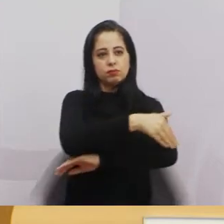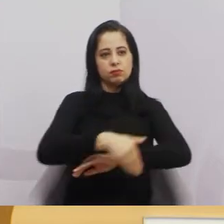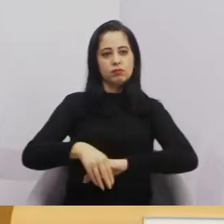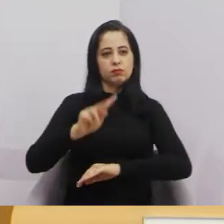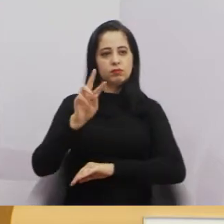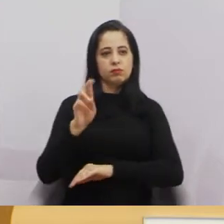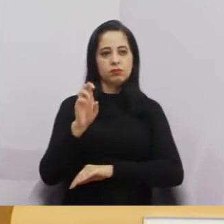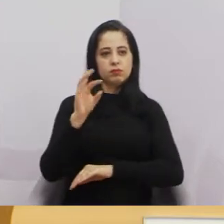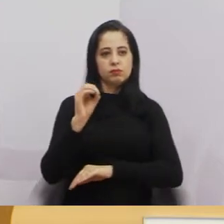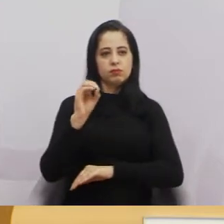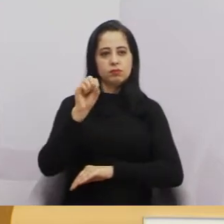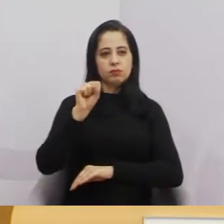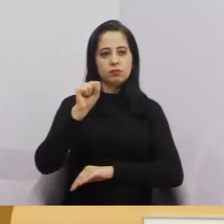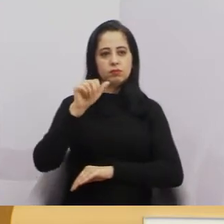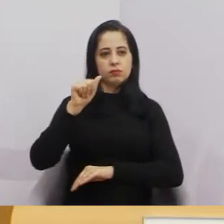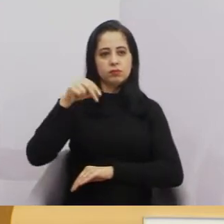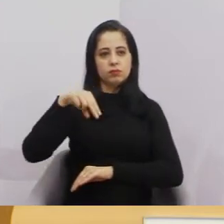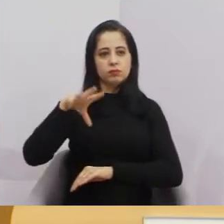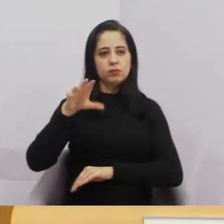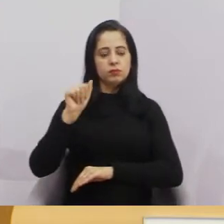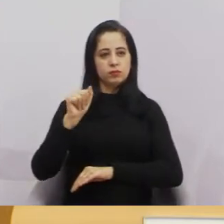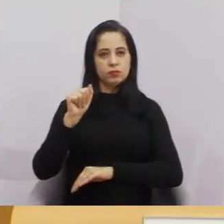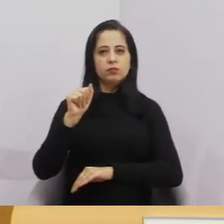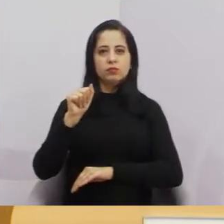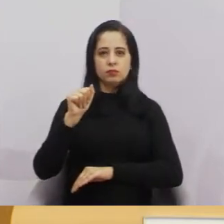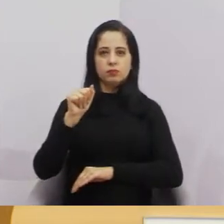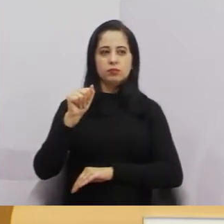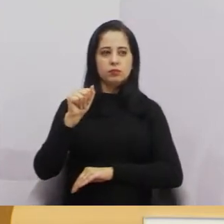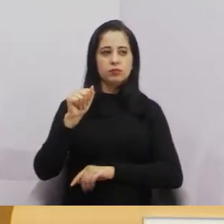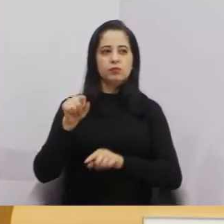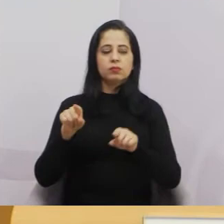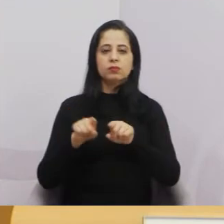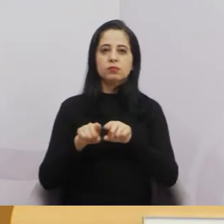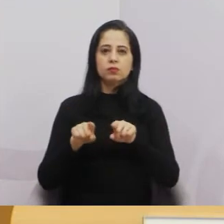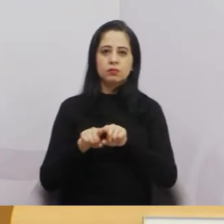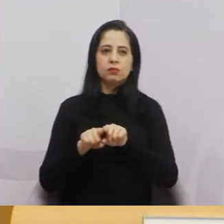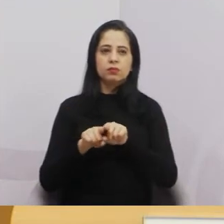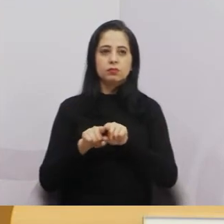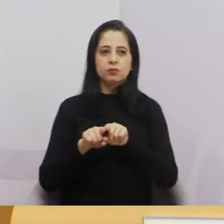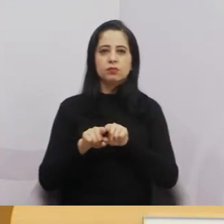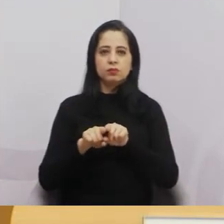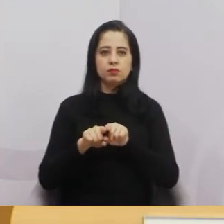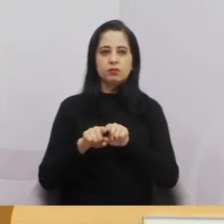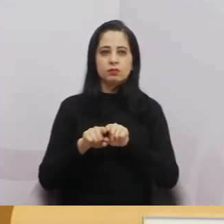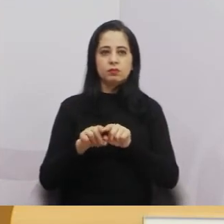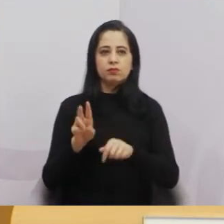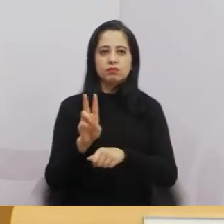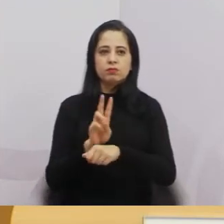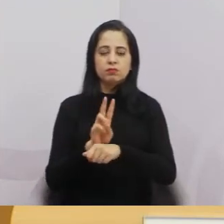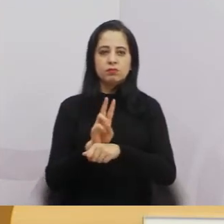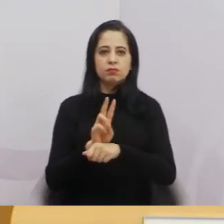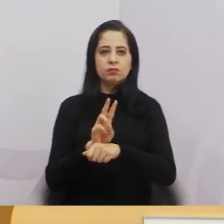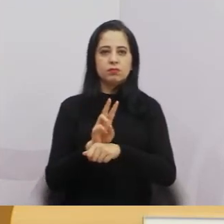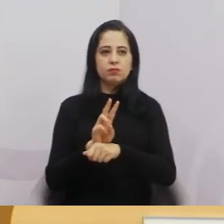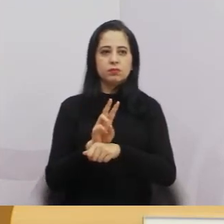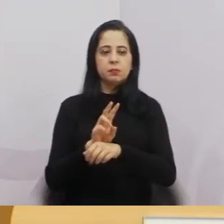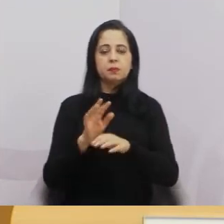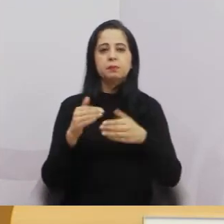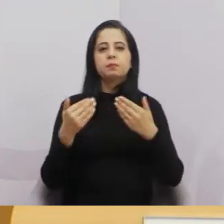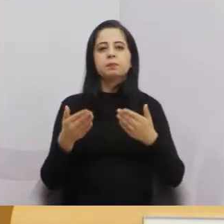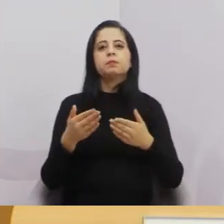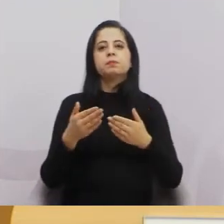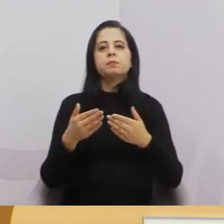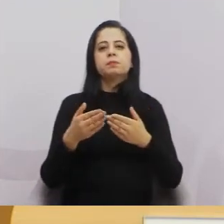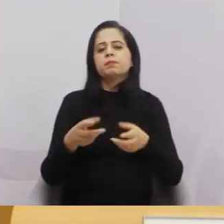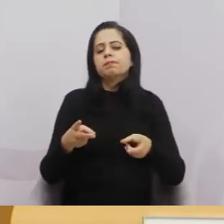Agora, estão trocando as guias e, posteriormente, eles estariam escarificando e, pelo que eu